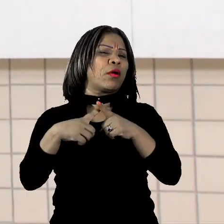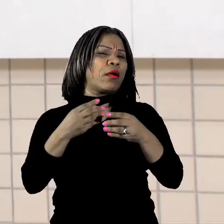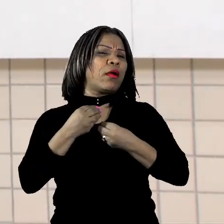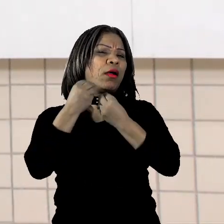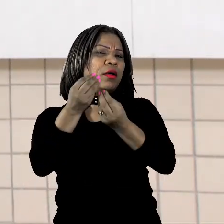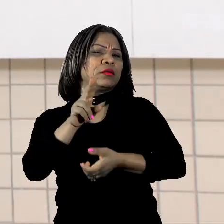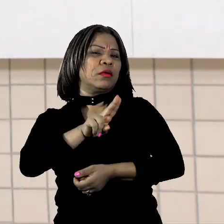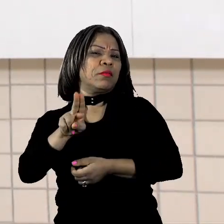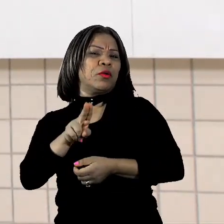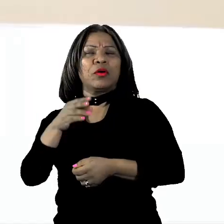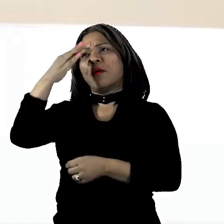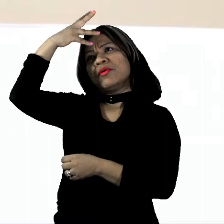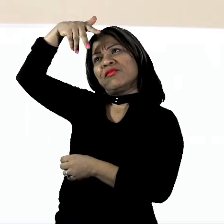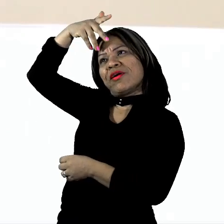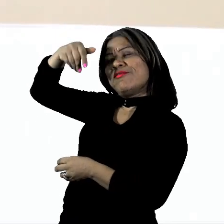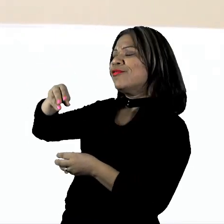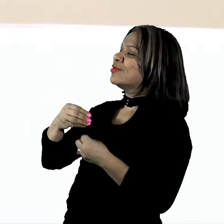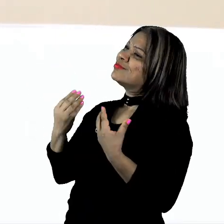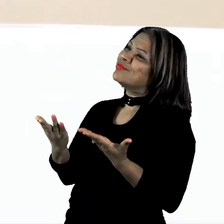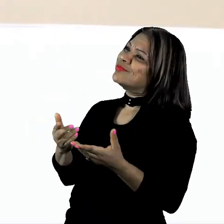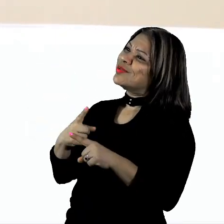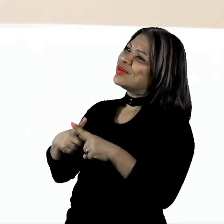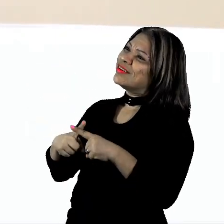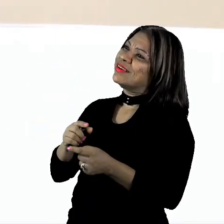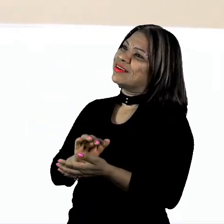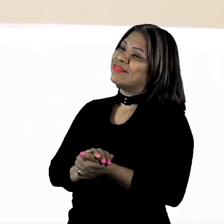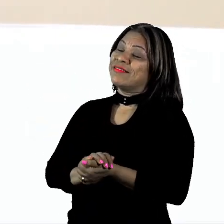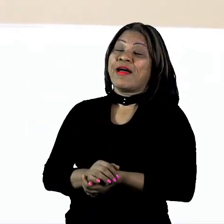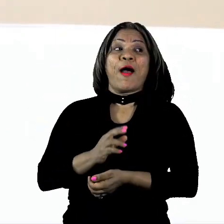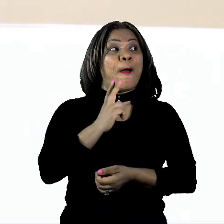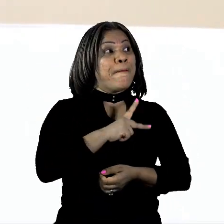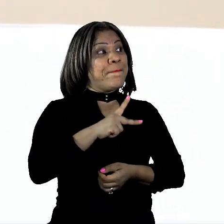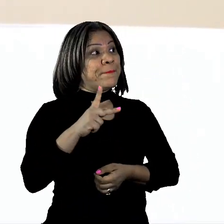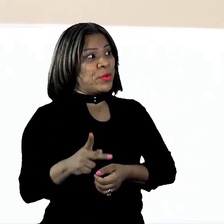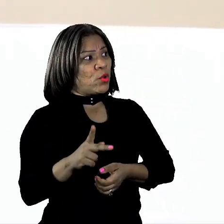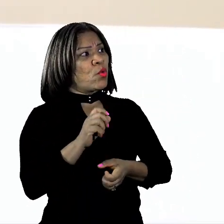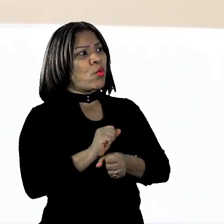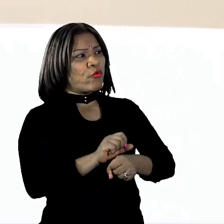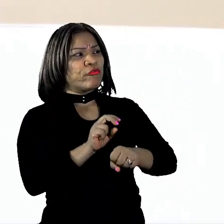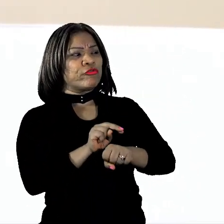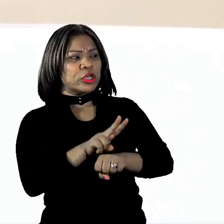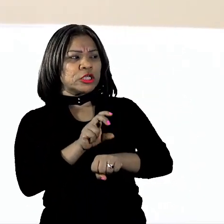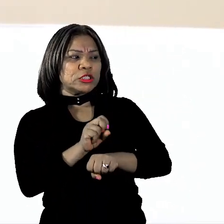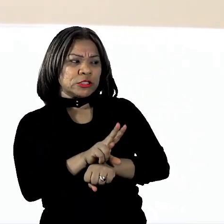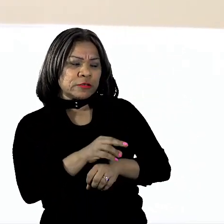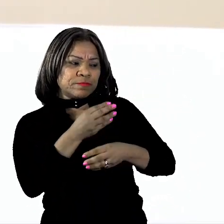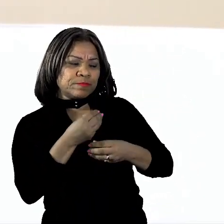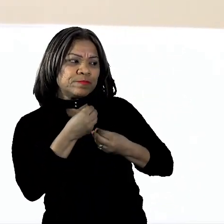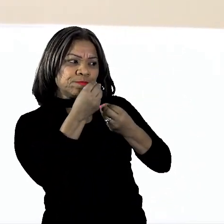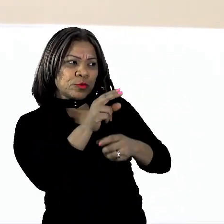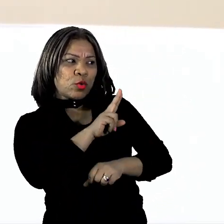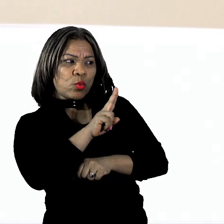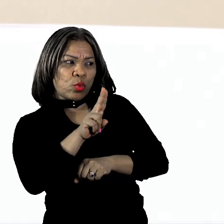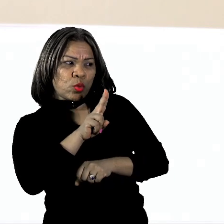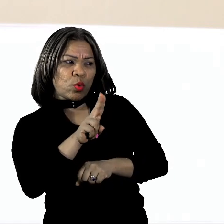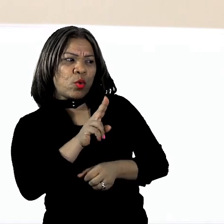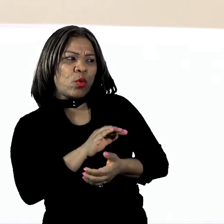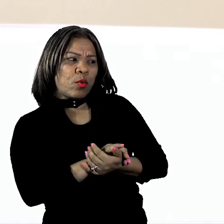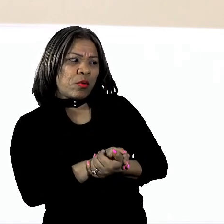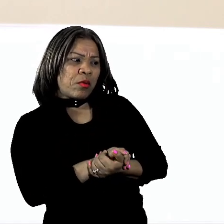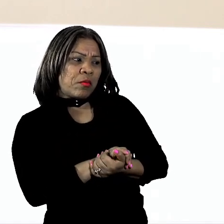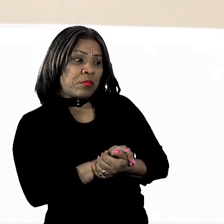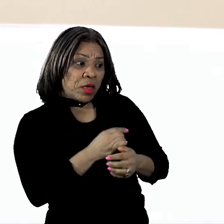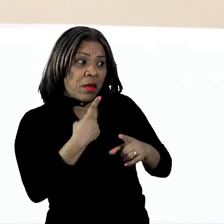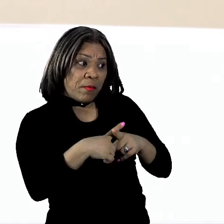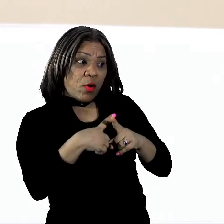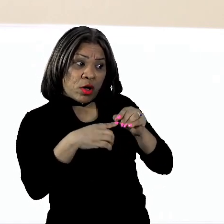Por que, Fava? Prof, esses vírus receberam esse nome? No próprio texto está